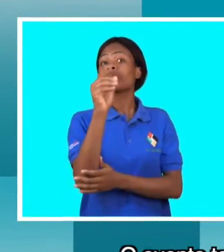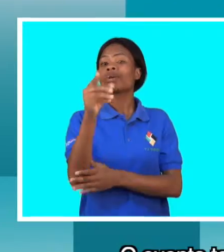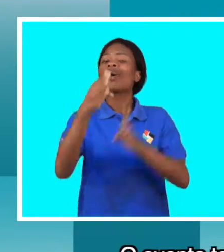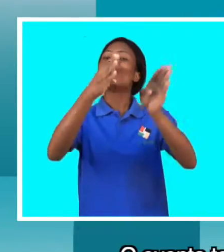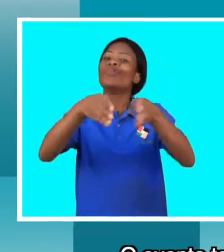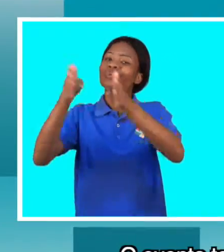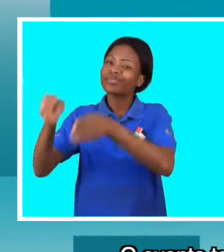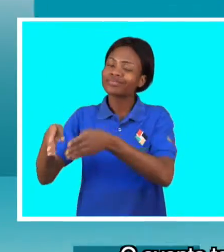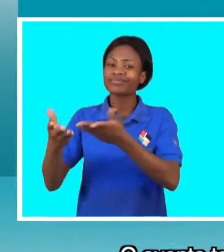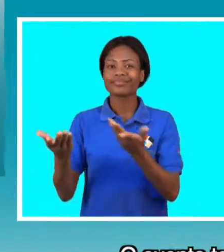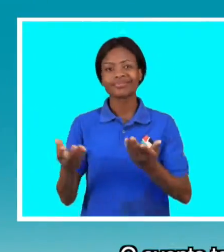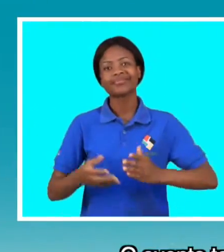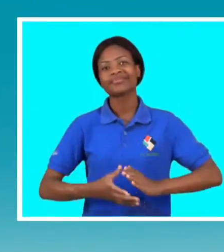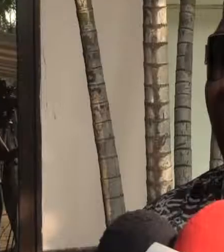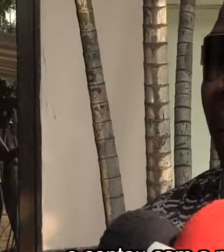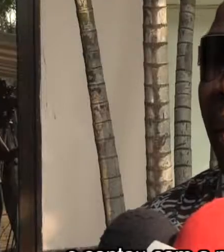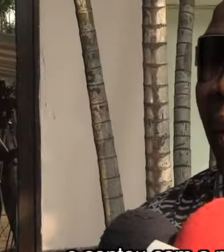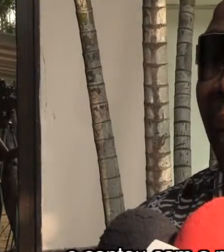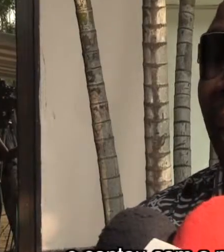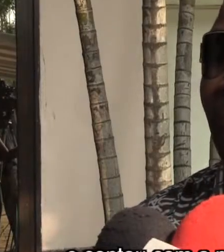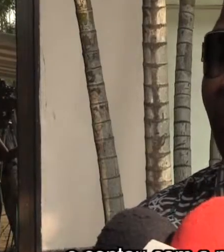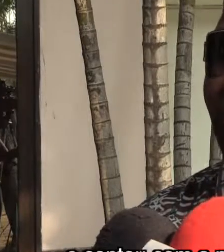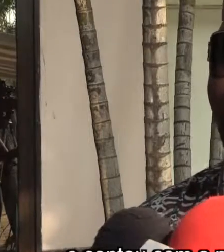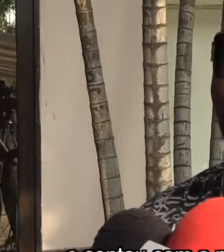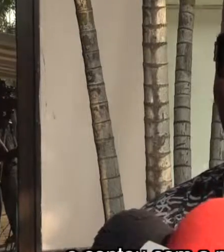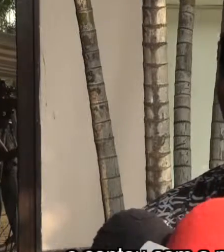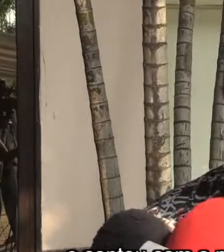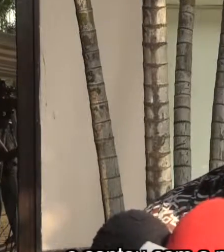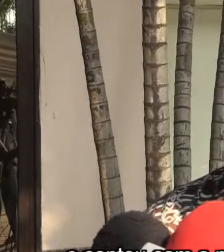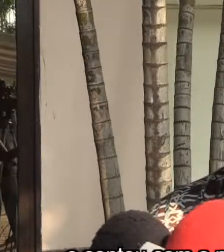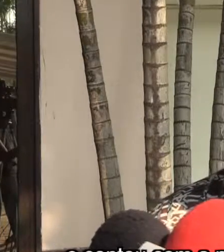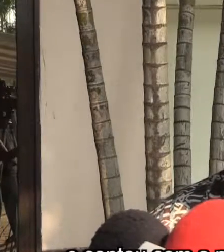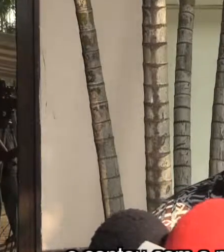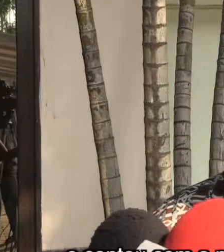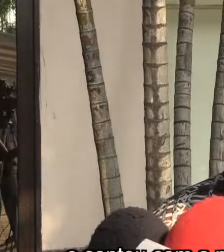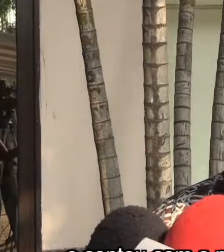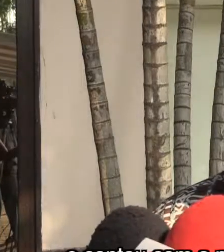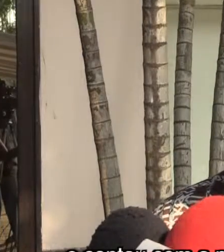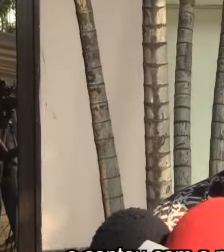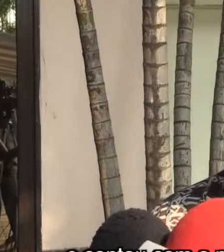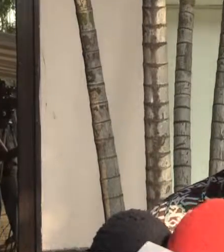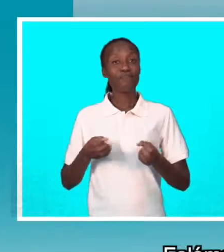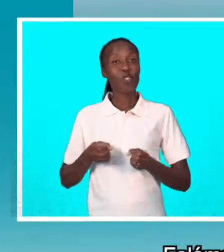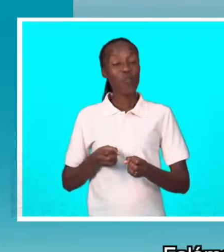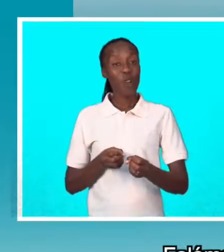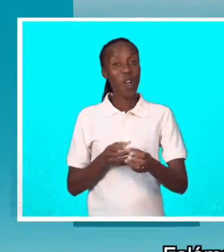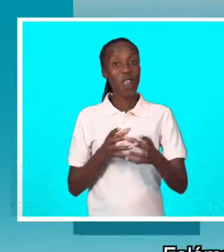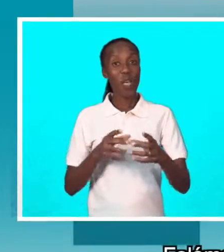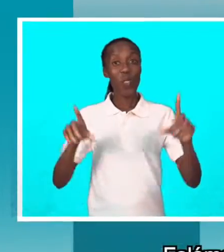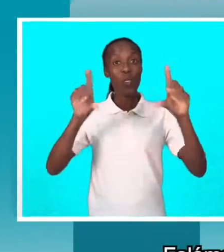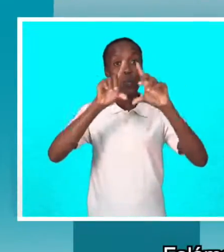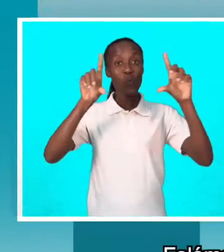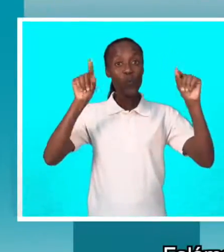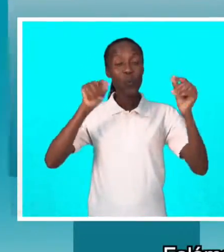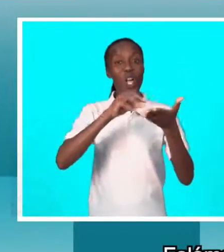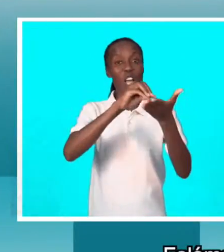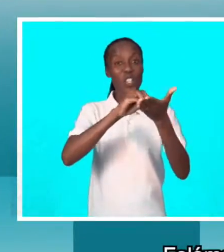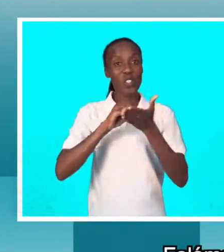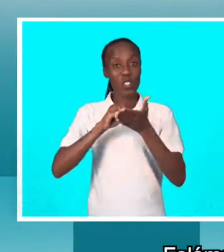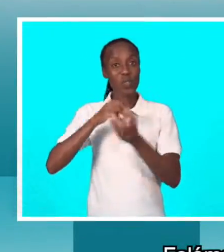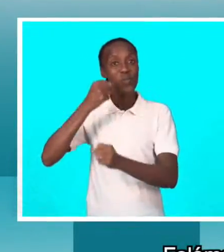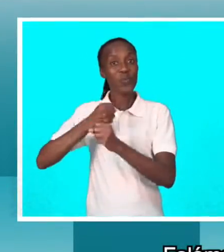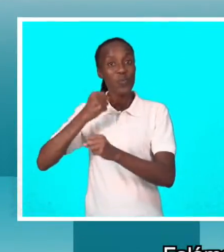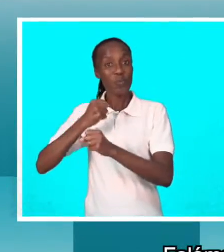teve lugar na cidade de Maputo e contou com a participação de perto de 30 pessoas. Para falarmos do